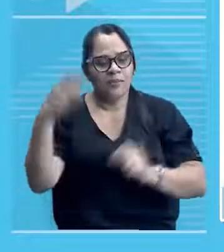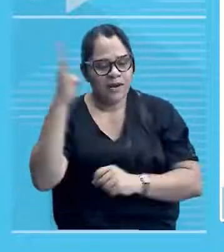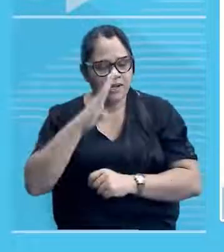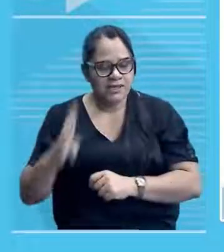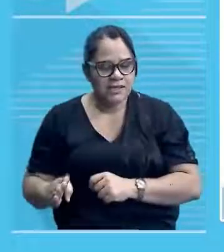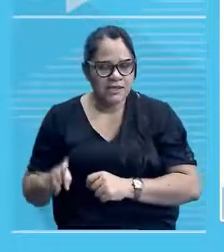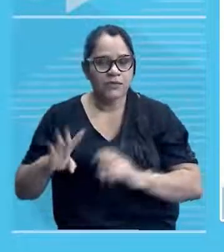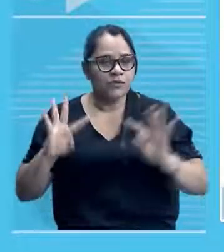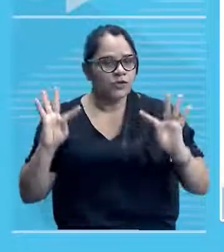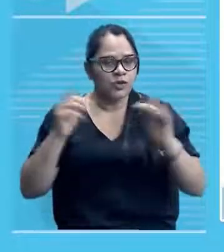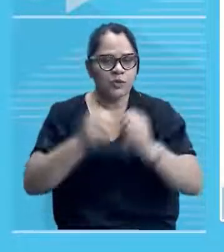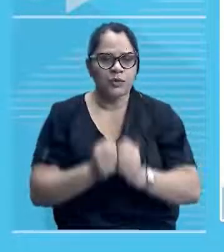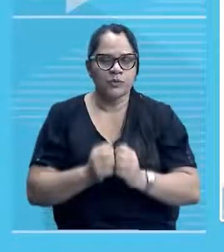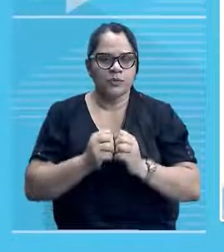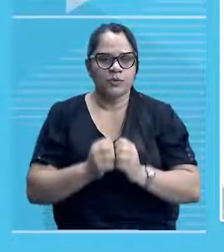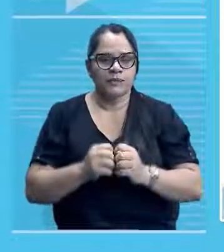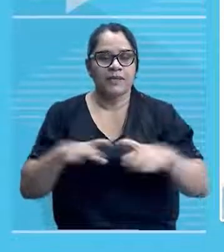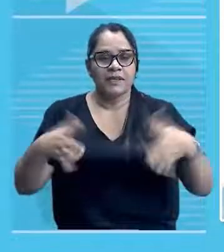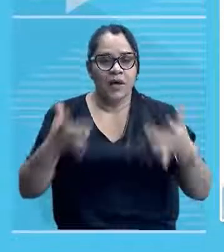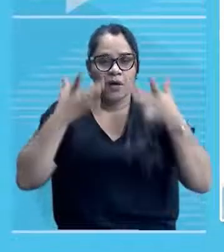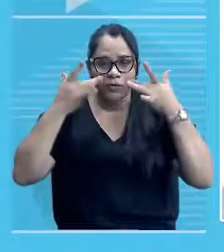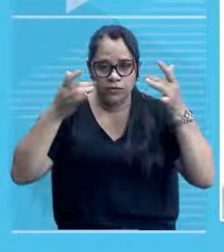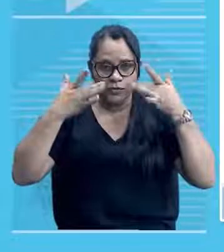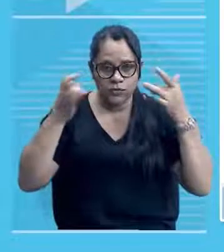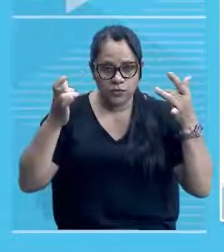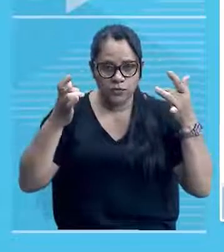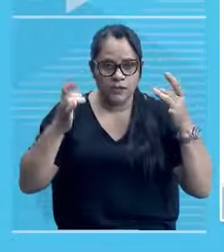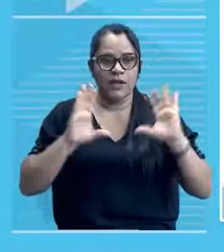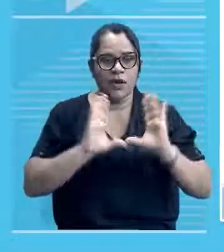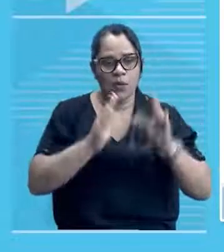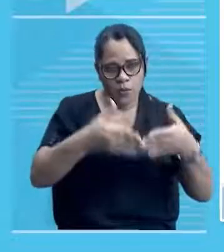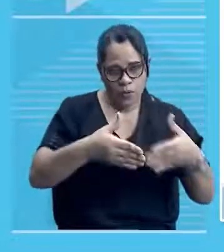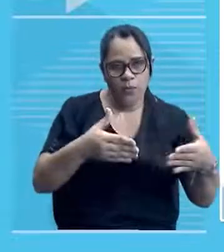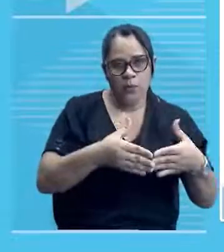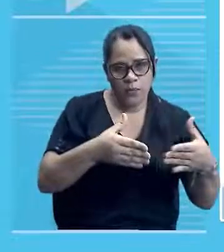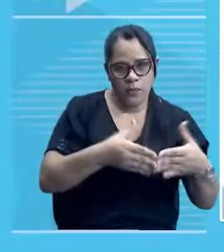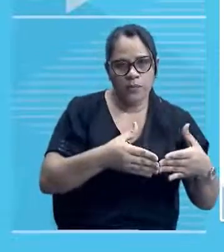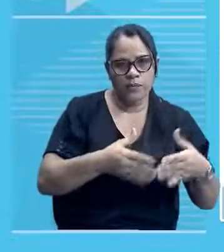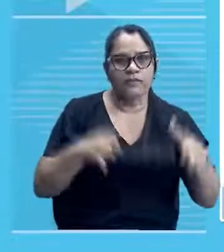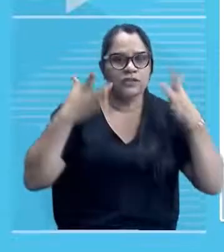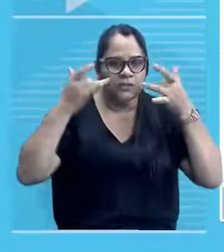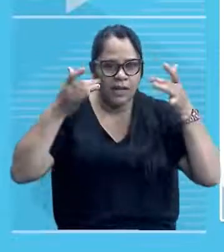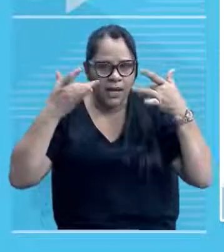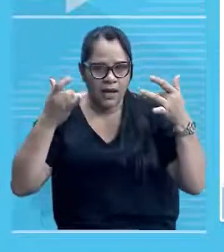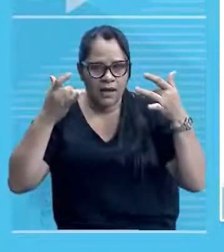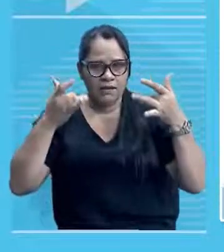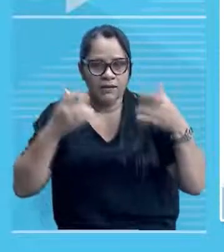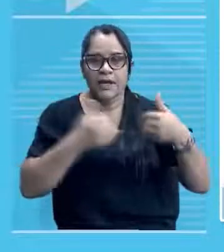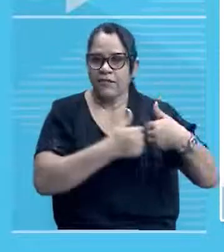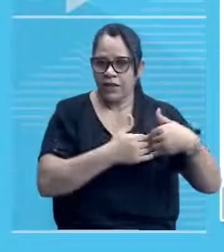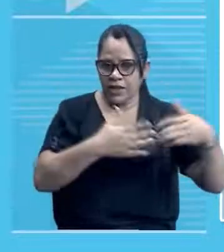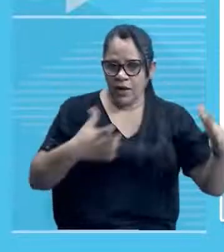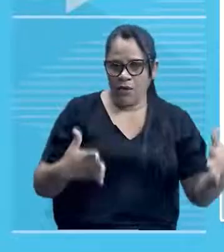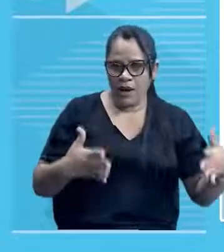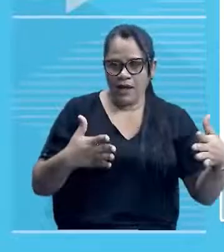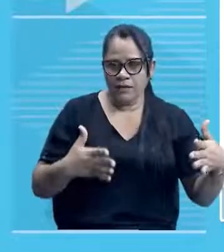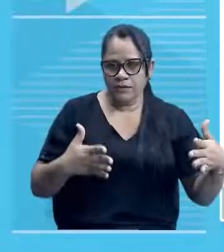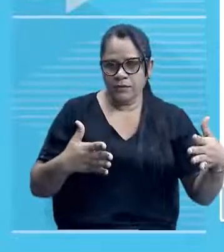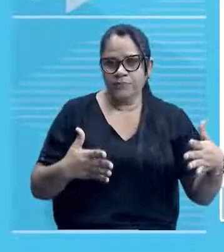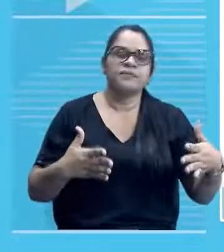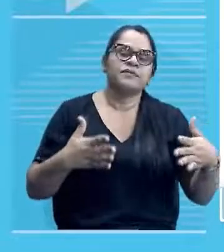Ela é organizada pelo Grupo Arém de Teatro, tá? E aí ela estreou no Teatro 4 de Setembro em